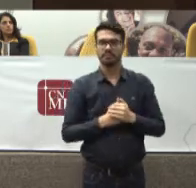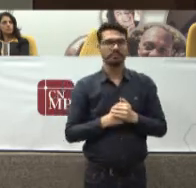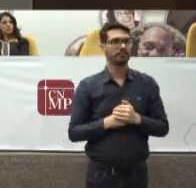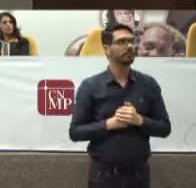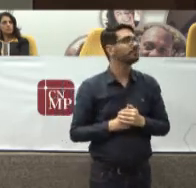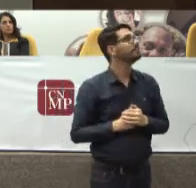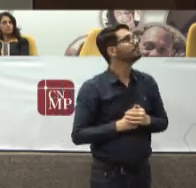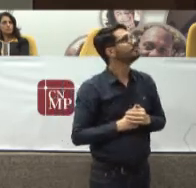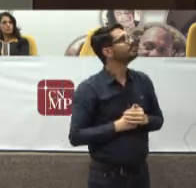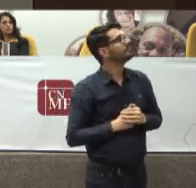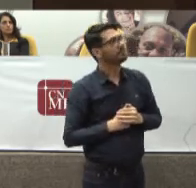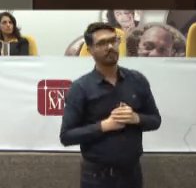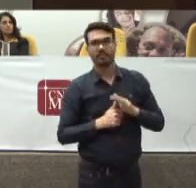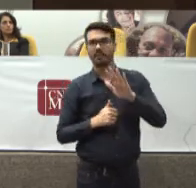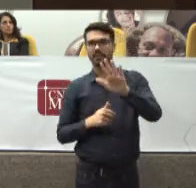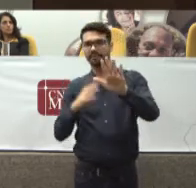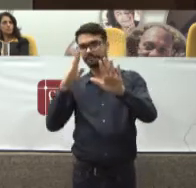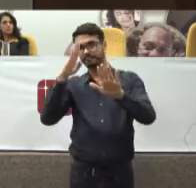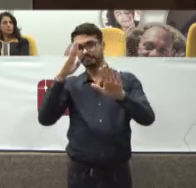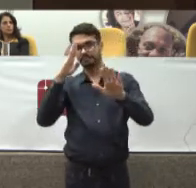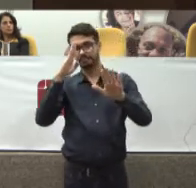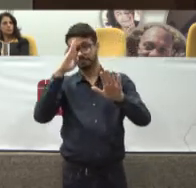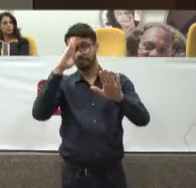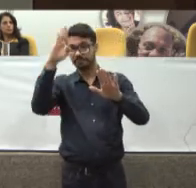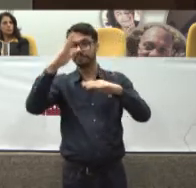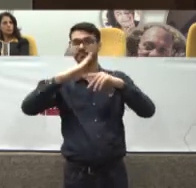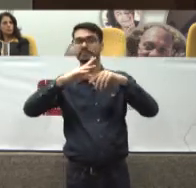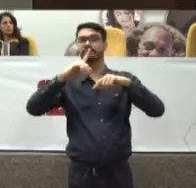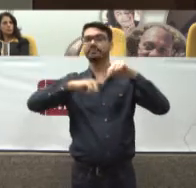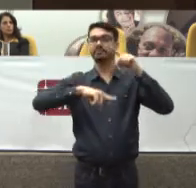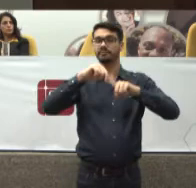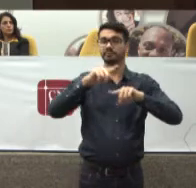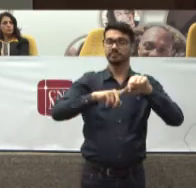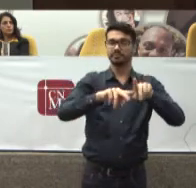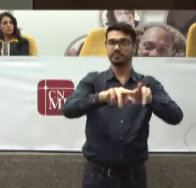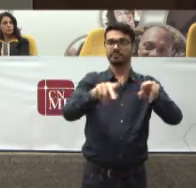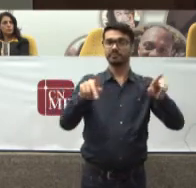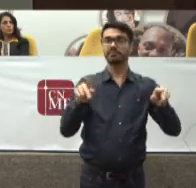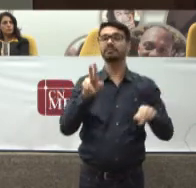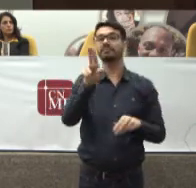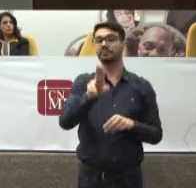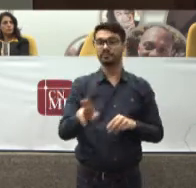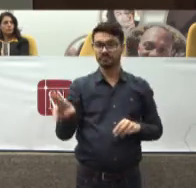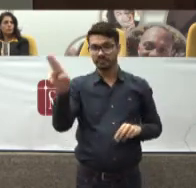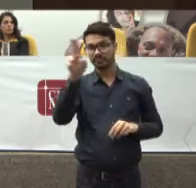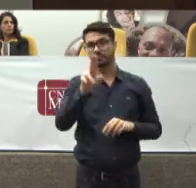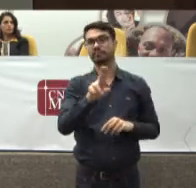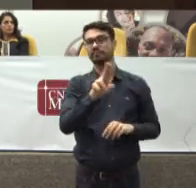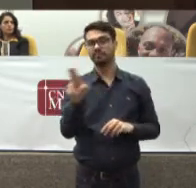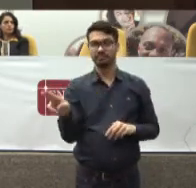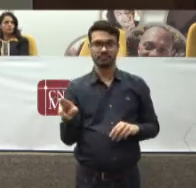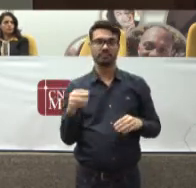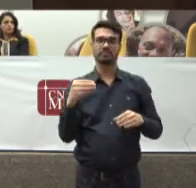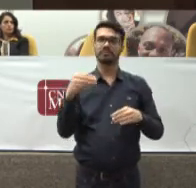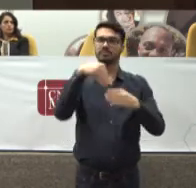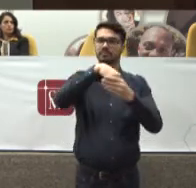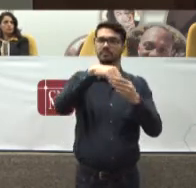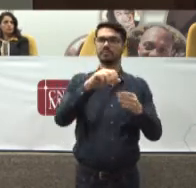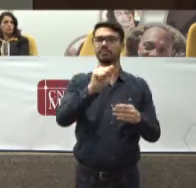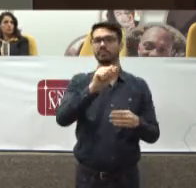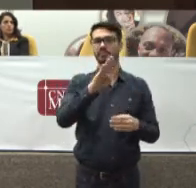Mas a ferramenta Destinada Ao poder judiciário Está aqui Dentro da aba